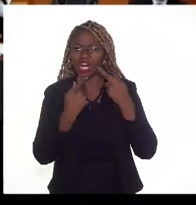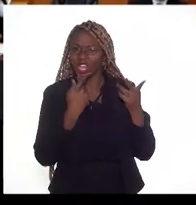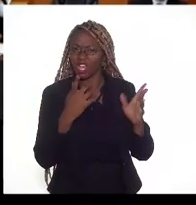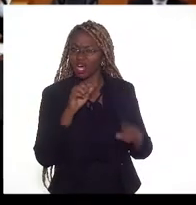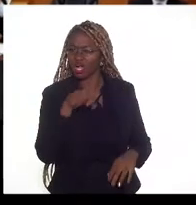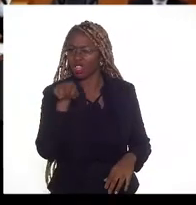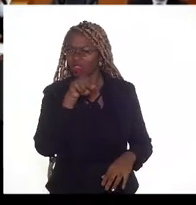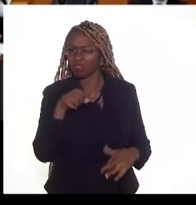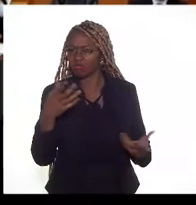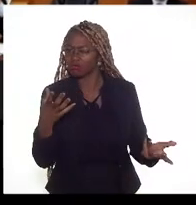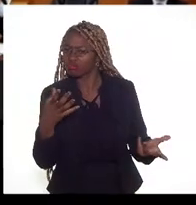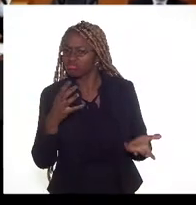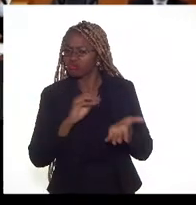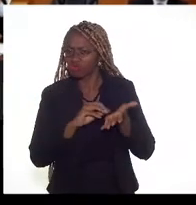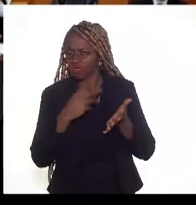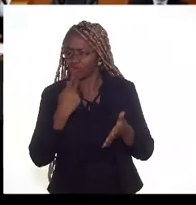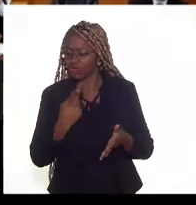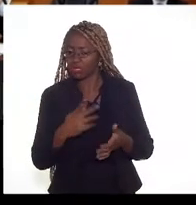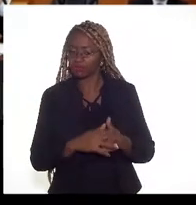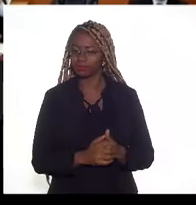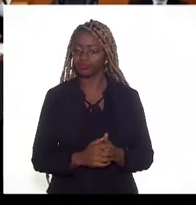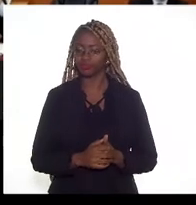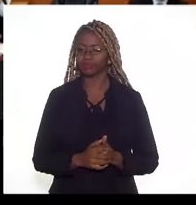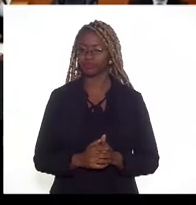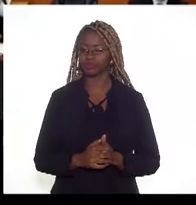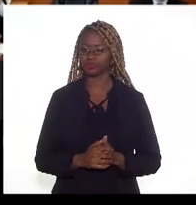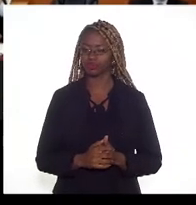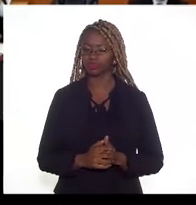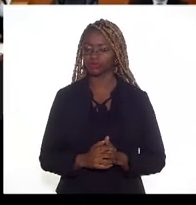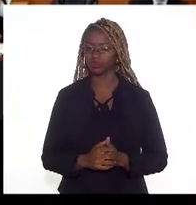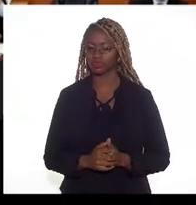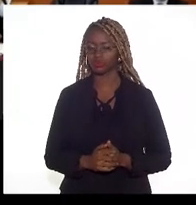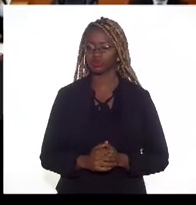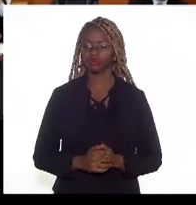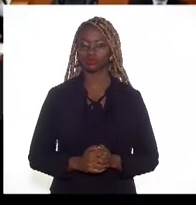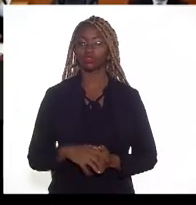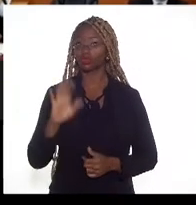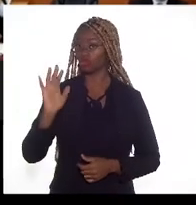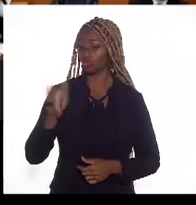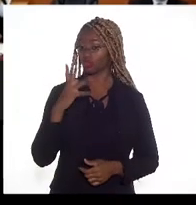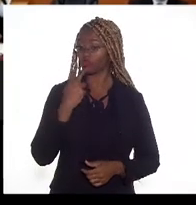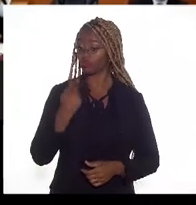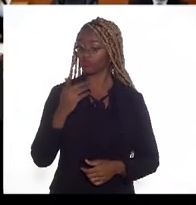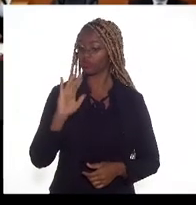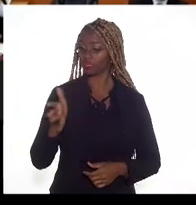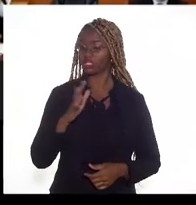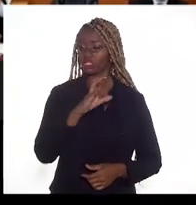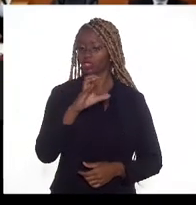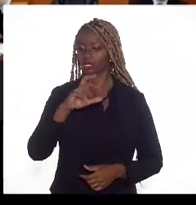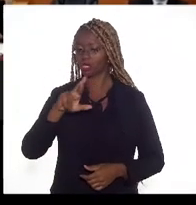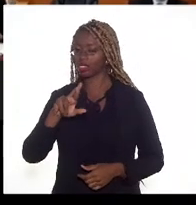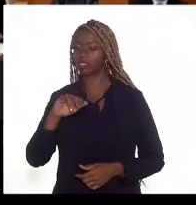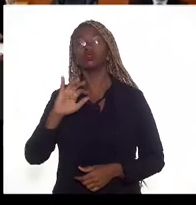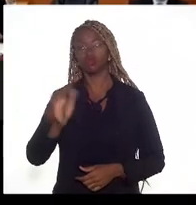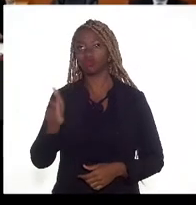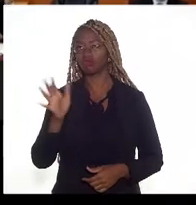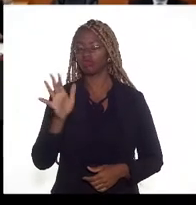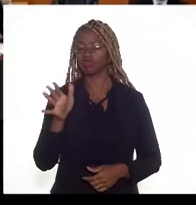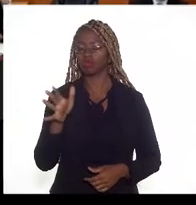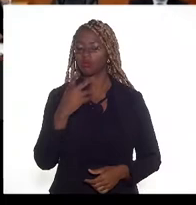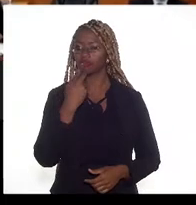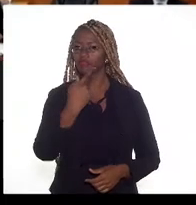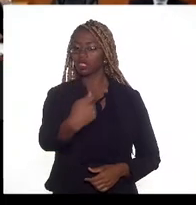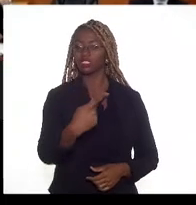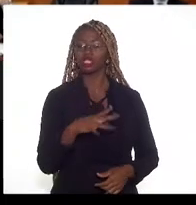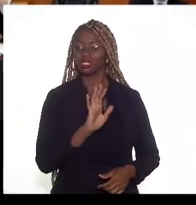simplificar. Assessoria Fiscal da Lé, ágil, presidente. Já citei. Já citei. Obrigado, obrigado. Já tinha citado